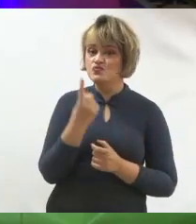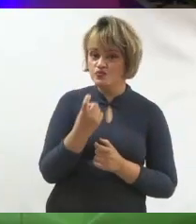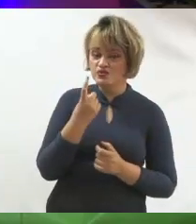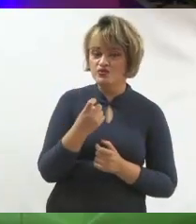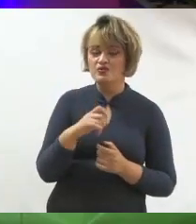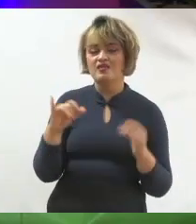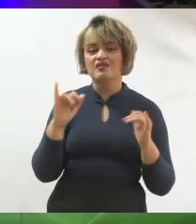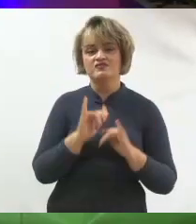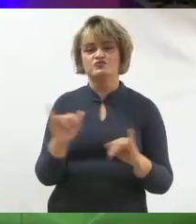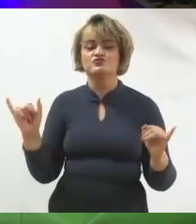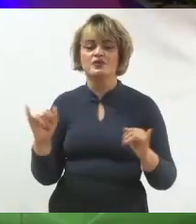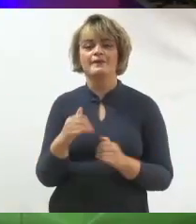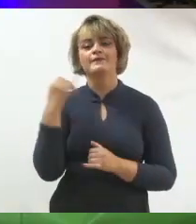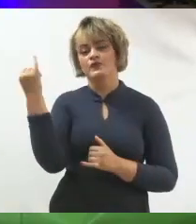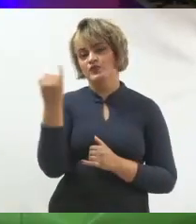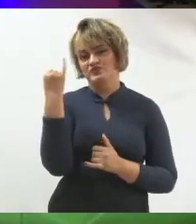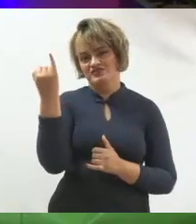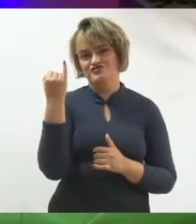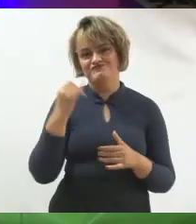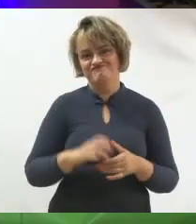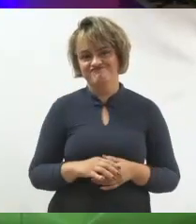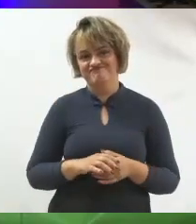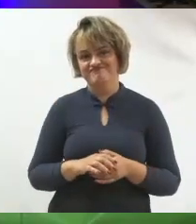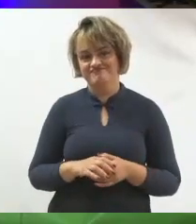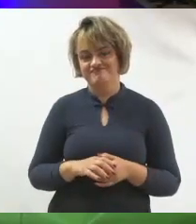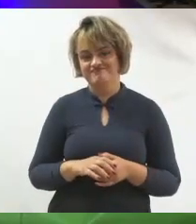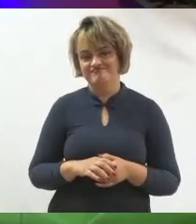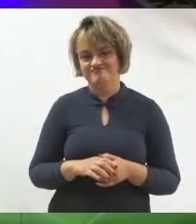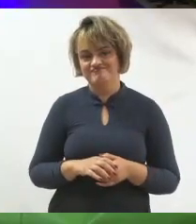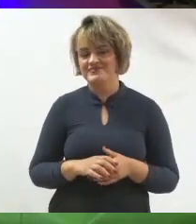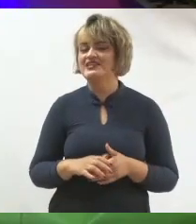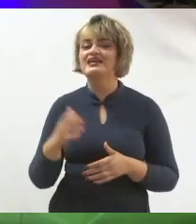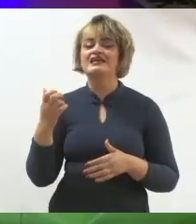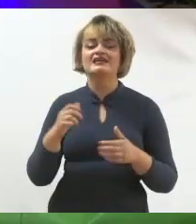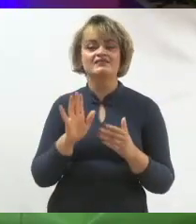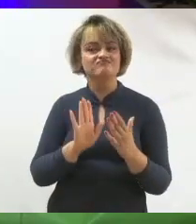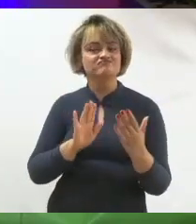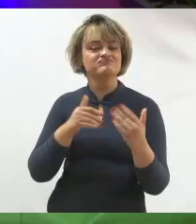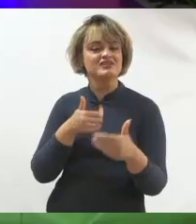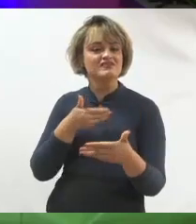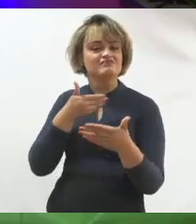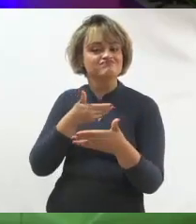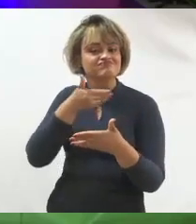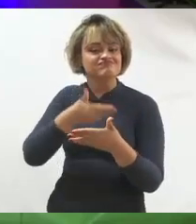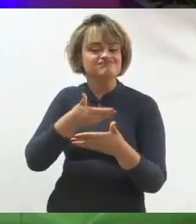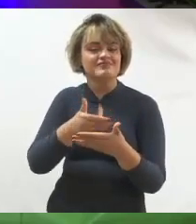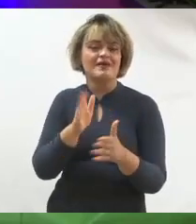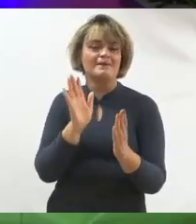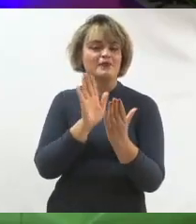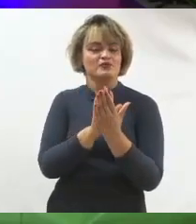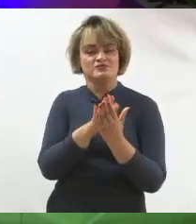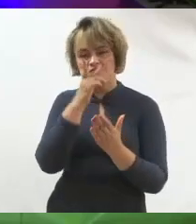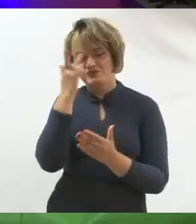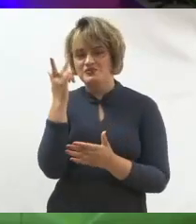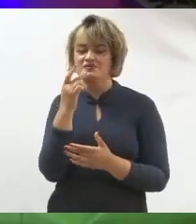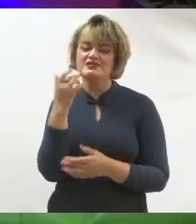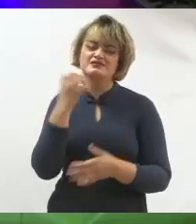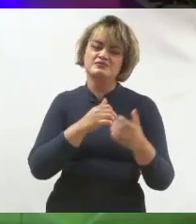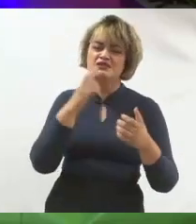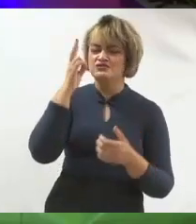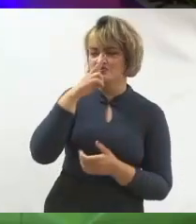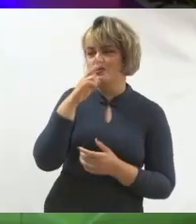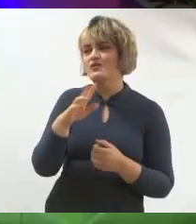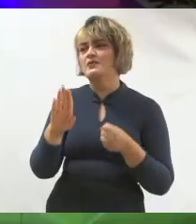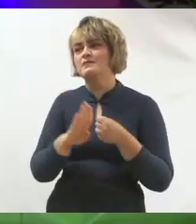recados importantíssimos para quem está lendo e começou a se aproximar dessas pessoas. Aí ela conta uma história desse